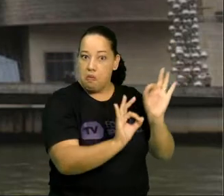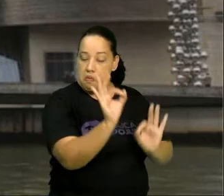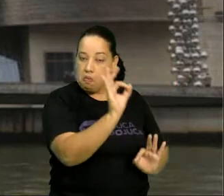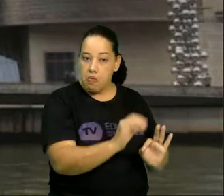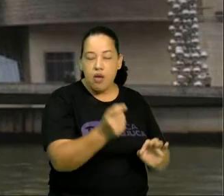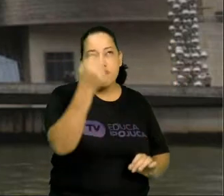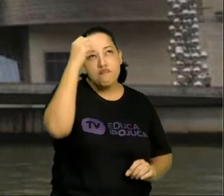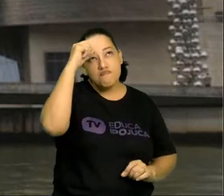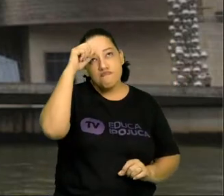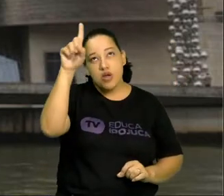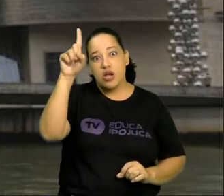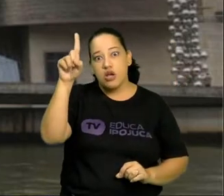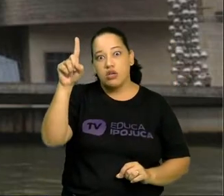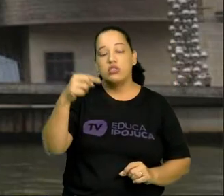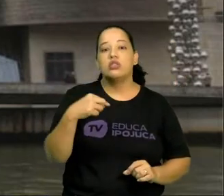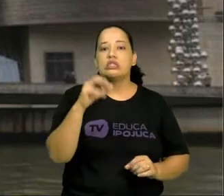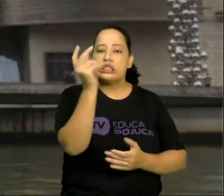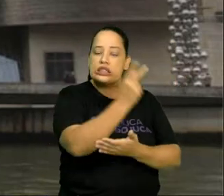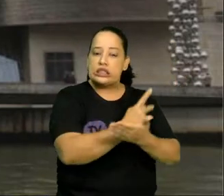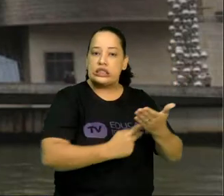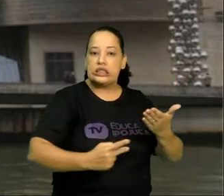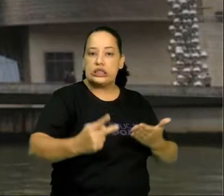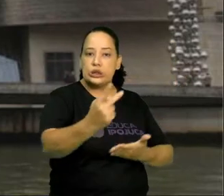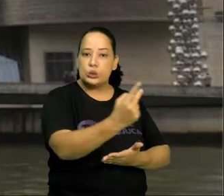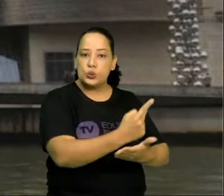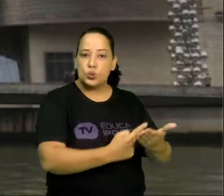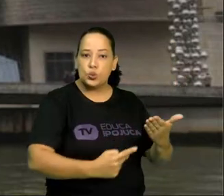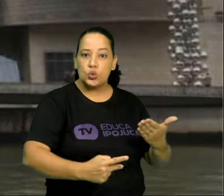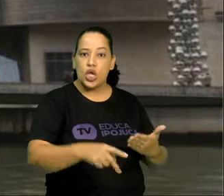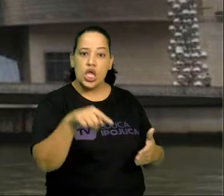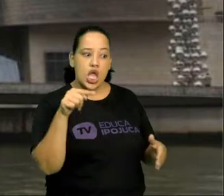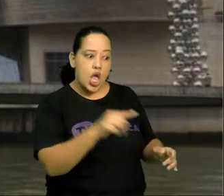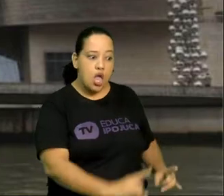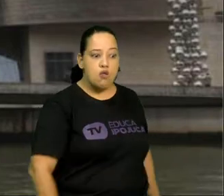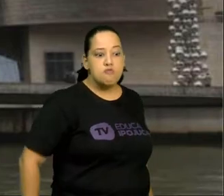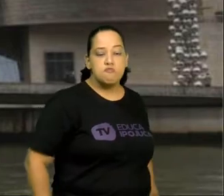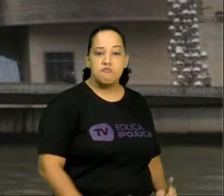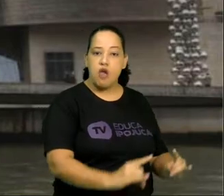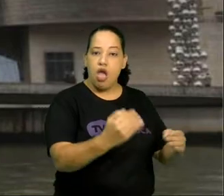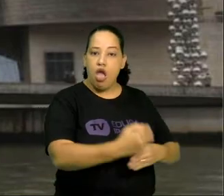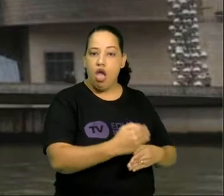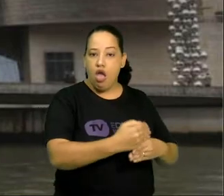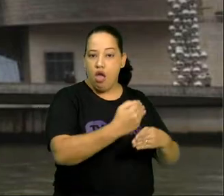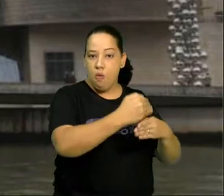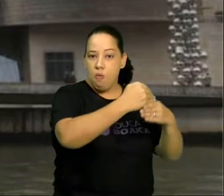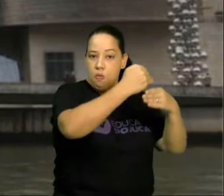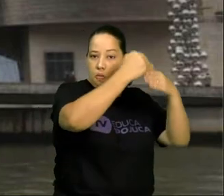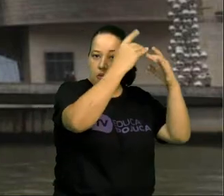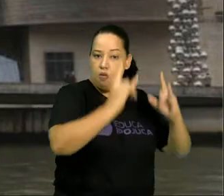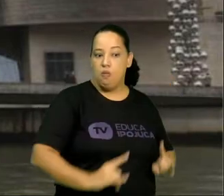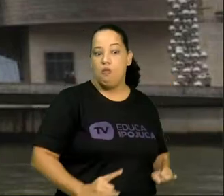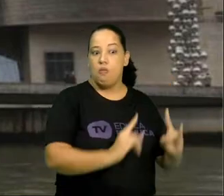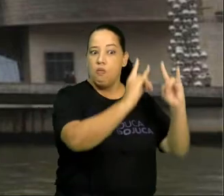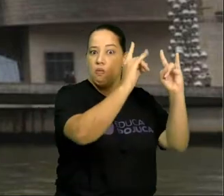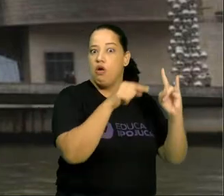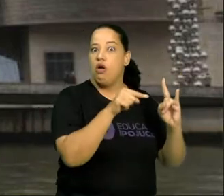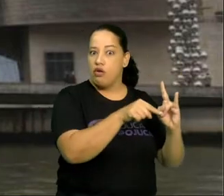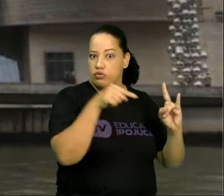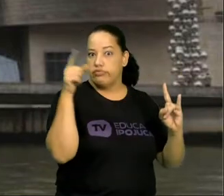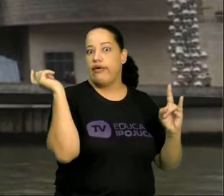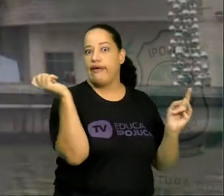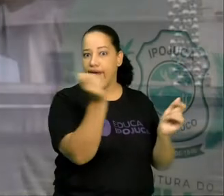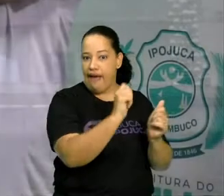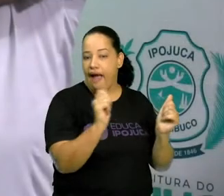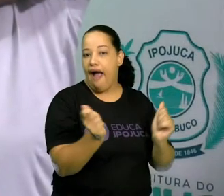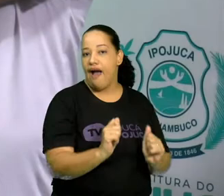criou na cabeça dele, desenhou e a engenharia veio e construiu esse prédio incrível. Isso é uma obra